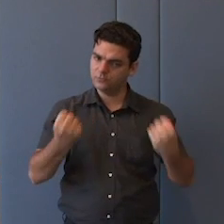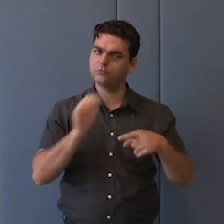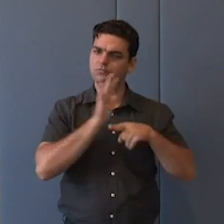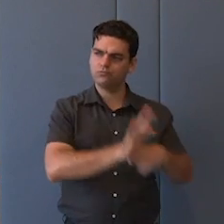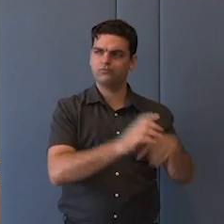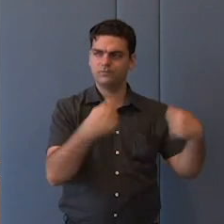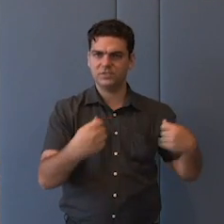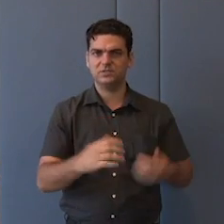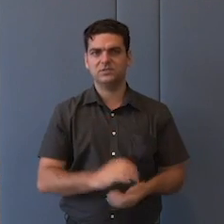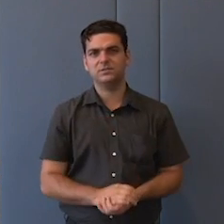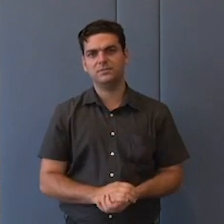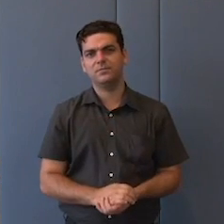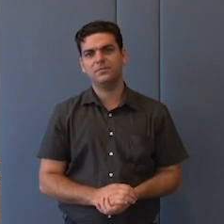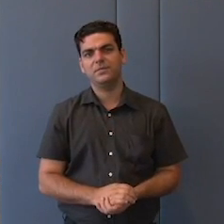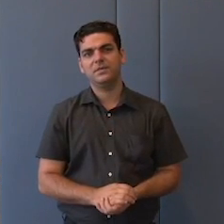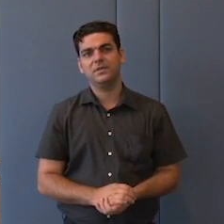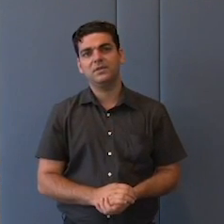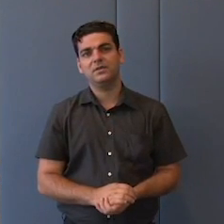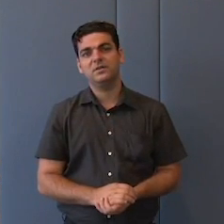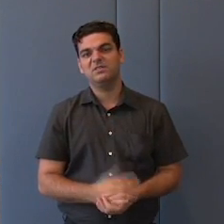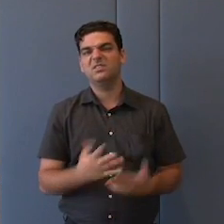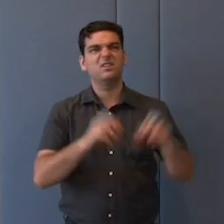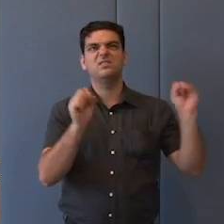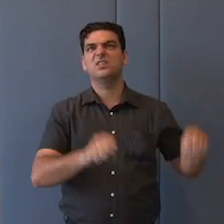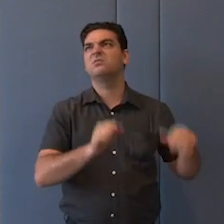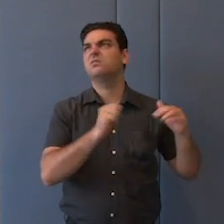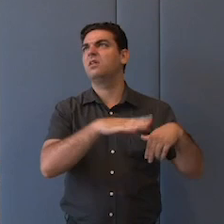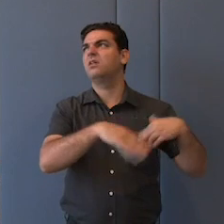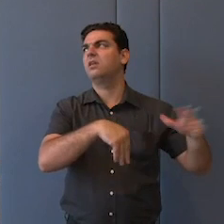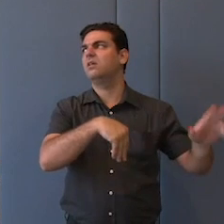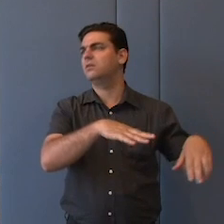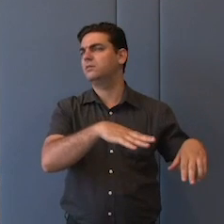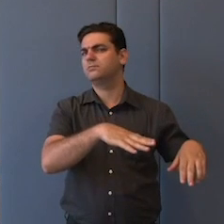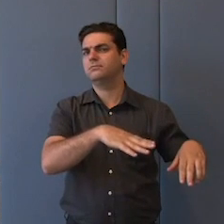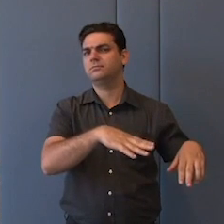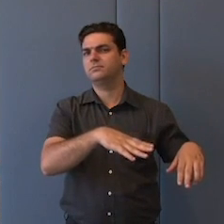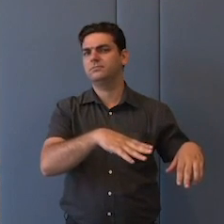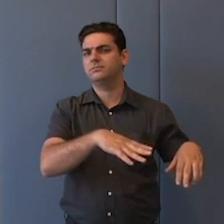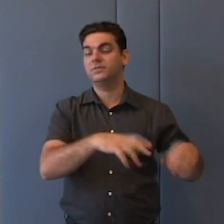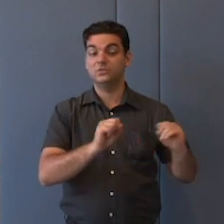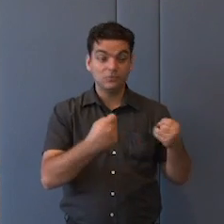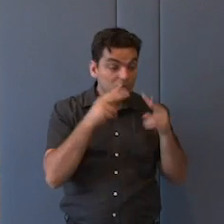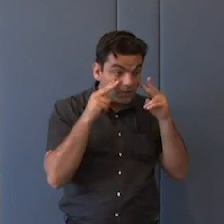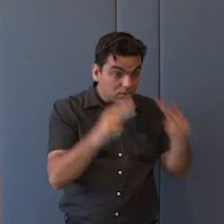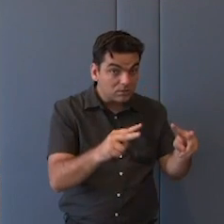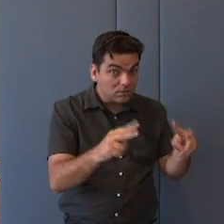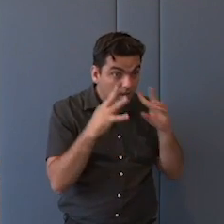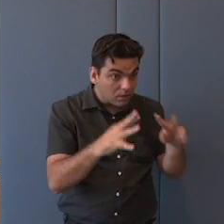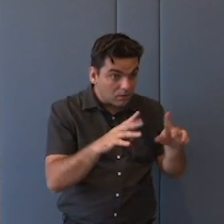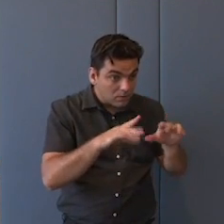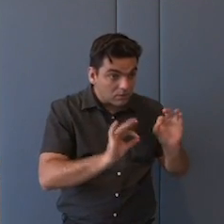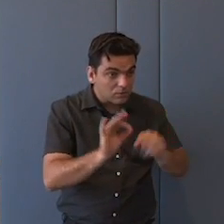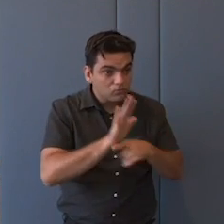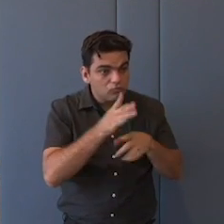esse antinacionalismo é um pouco isso hoje, é deixar que o sistema se autoprograme. E isso não existe. Tem um interesse por trás.